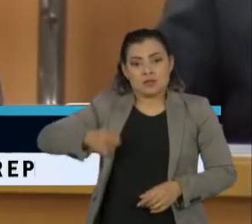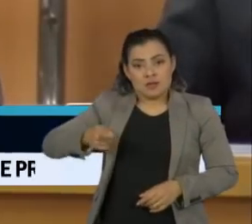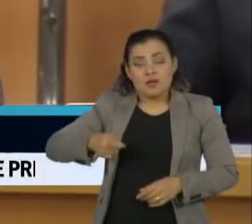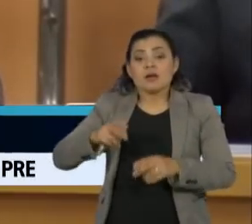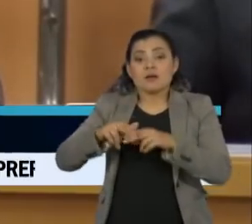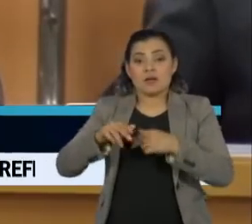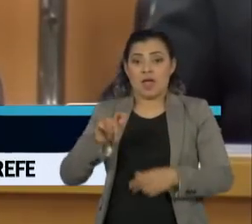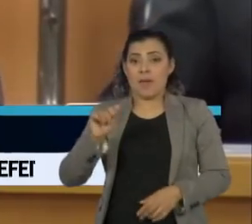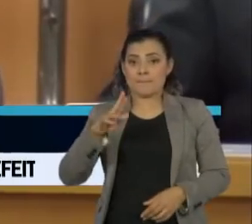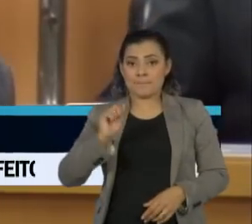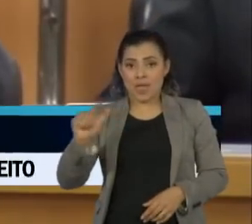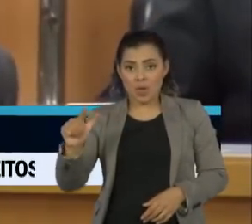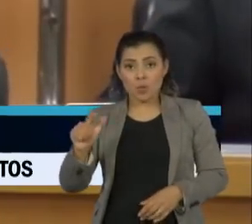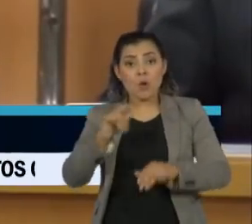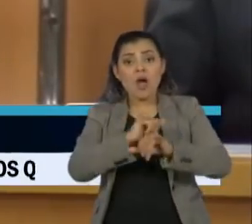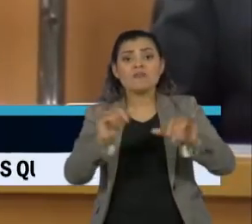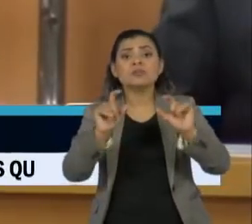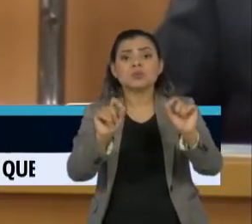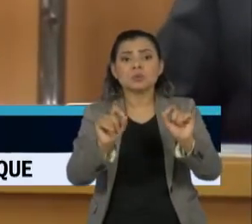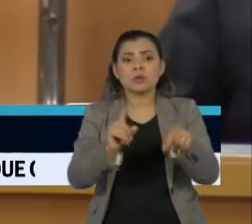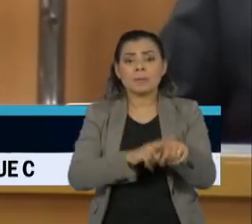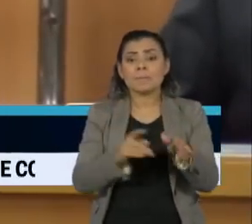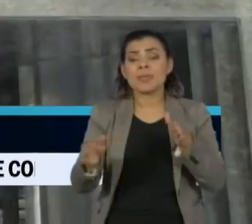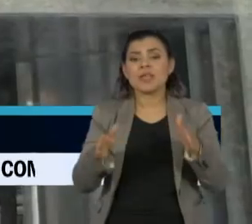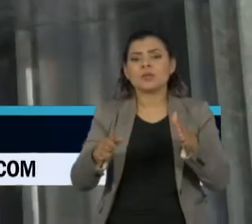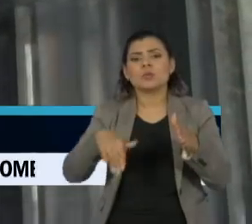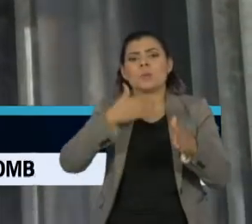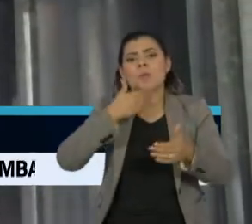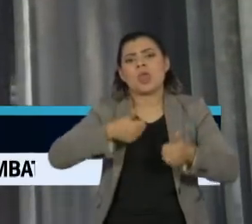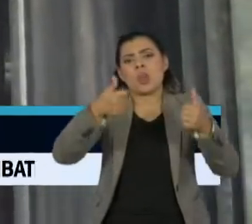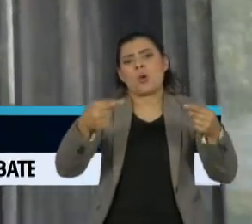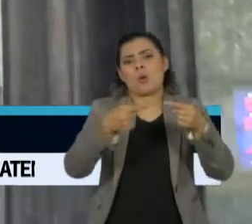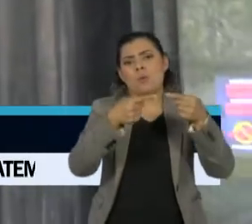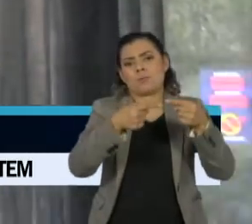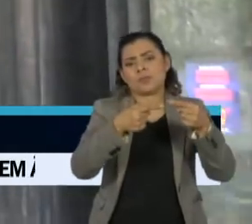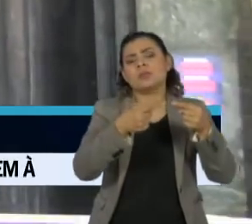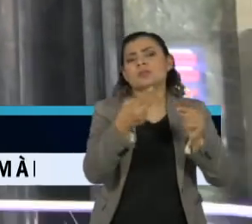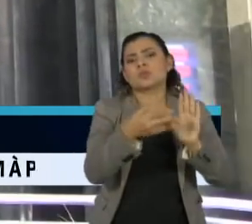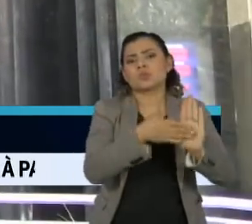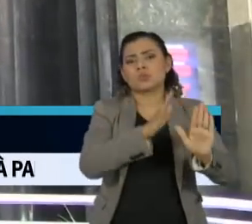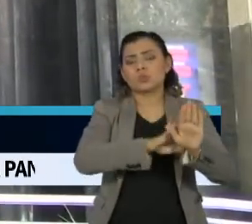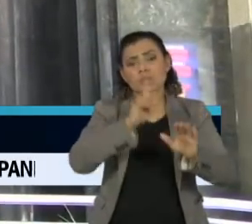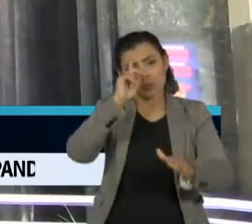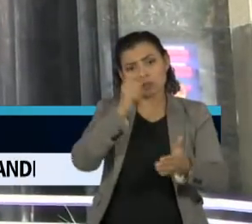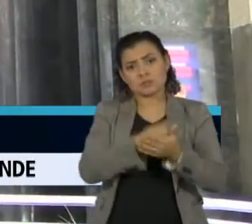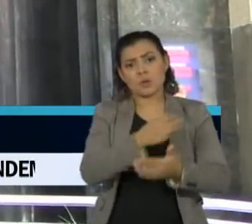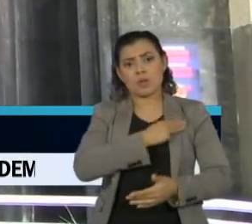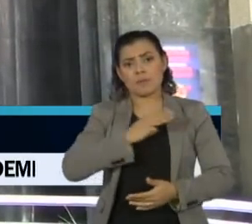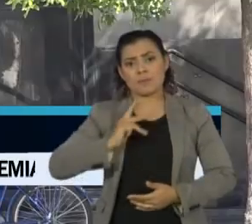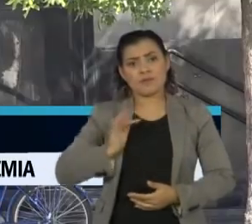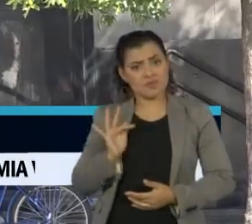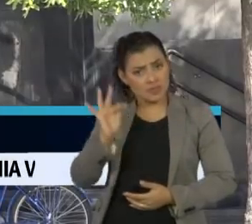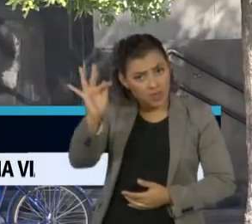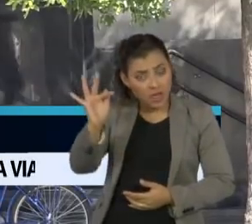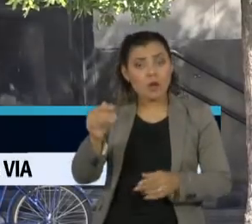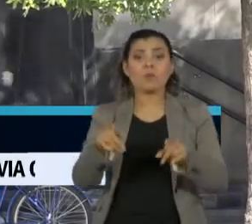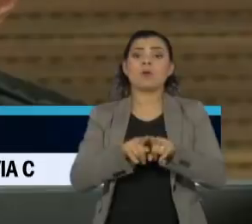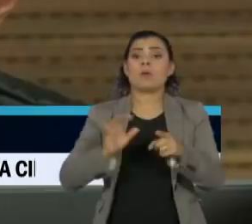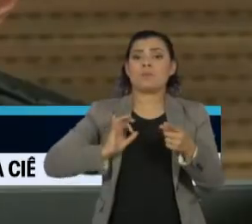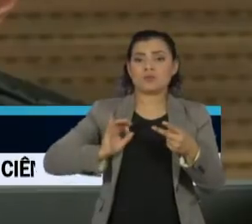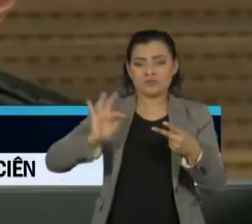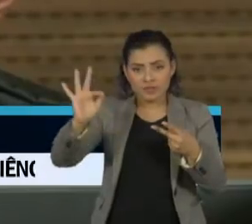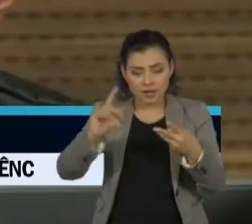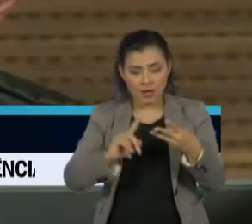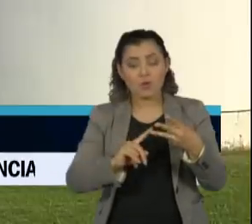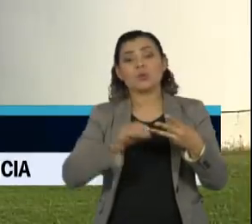a ação foi feita em momento considerado mais oportuno e que a decisão foi tomada em conjunto com o Ministério Público Federal, a Polícia Federal